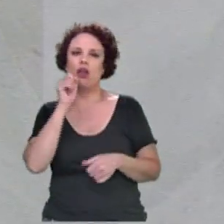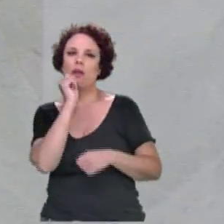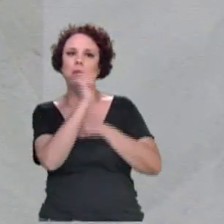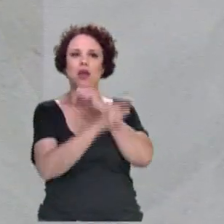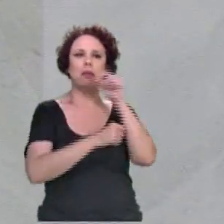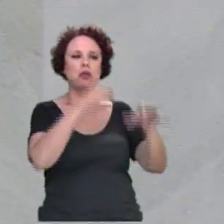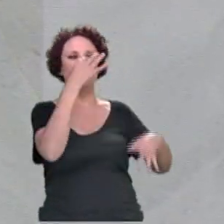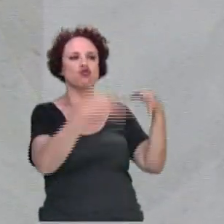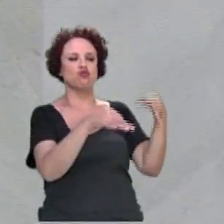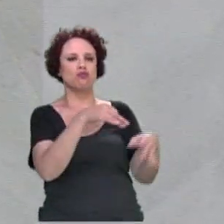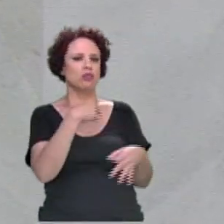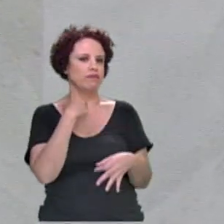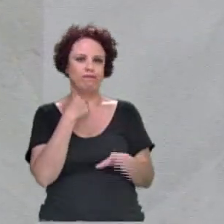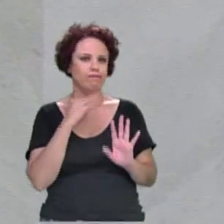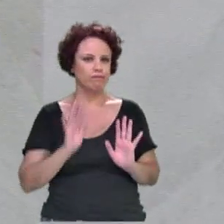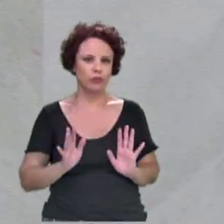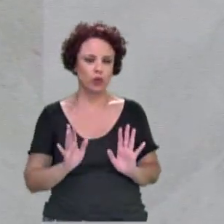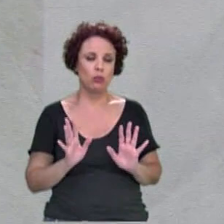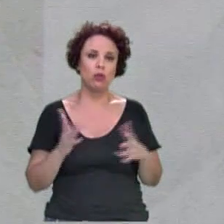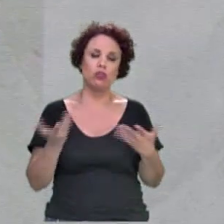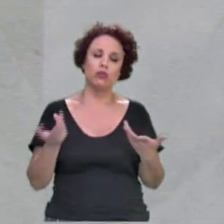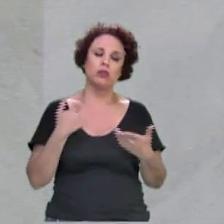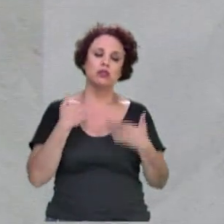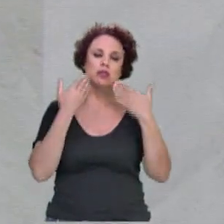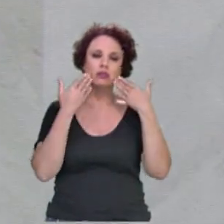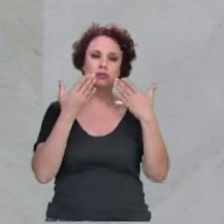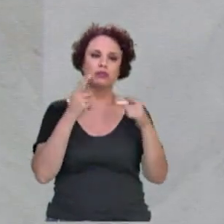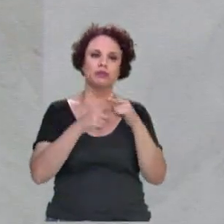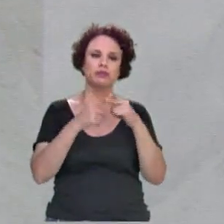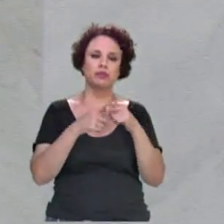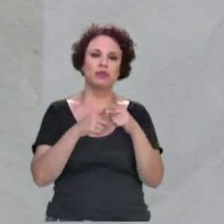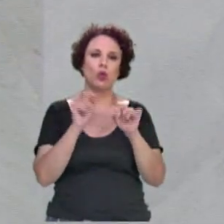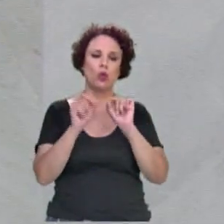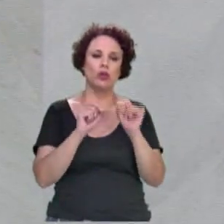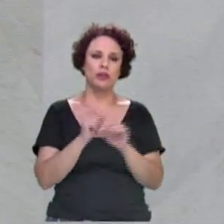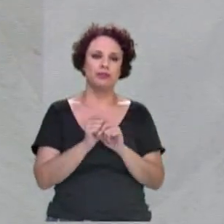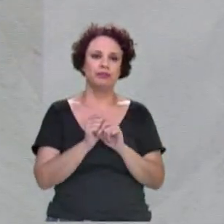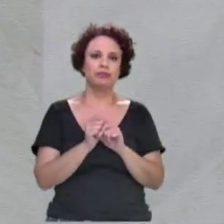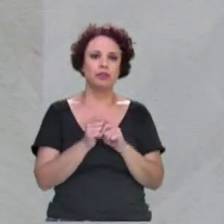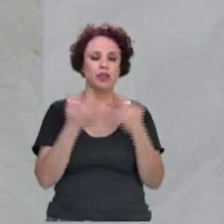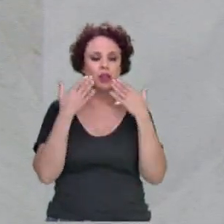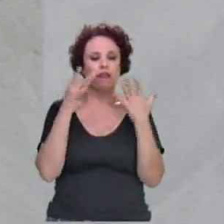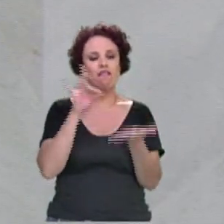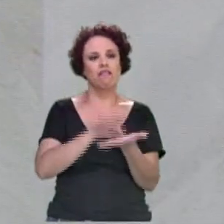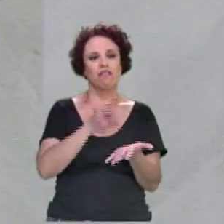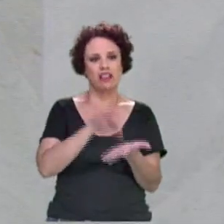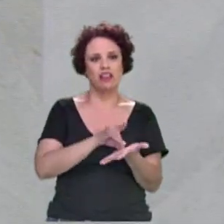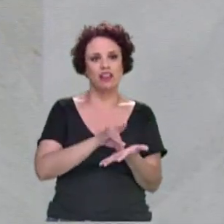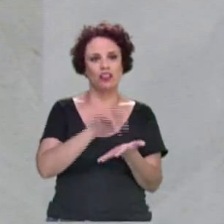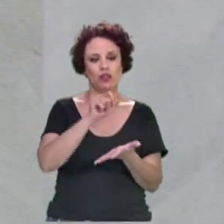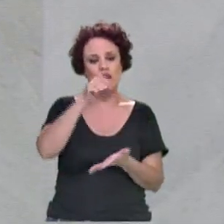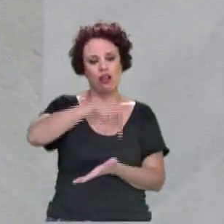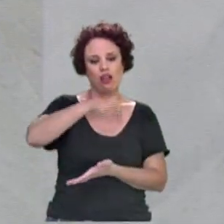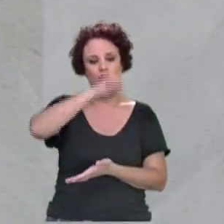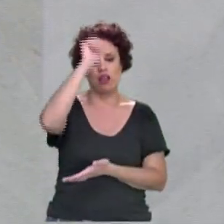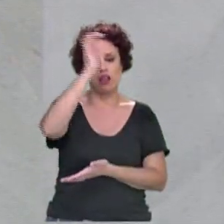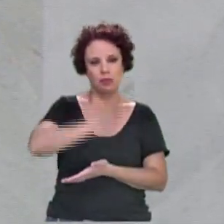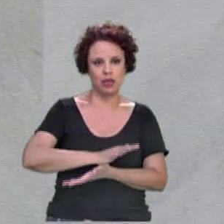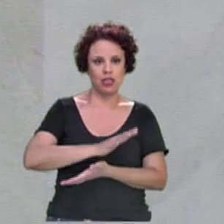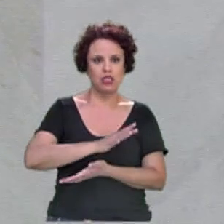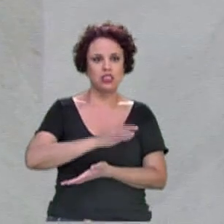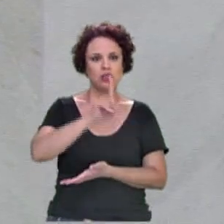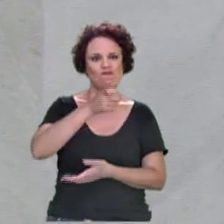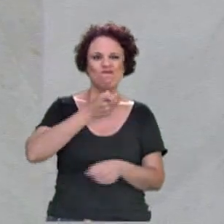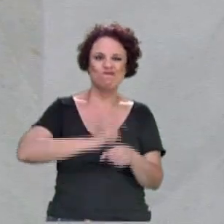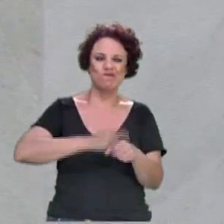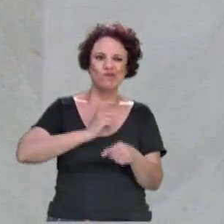querer julgar isso aí. Mas eu quero trazer alguns dados também que mostram, infelizmente, a realidade que nós temos no Brasil, que é uma realidade dura